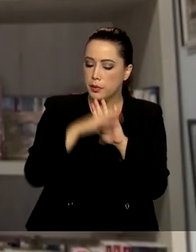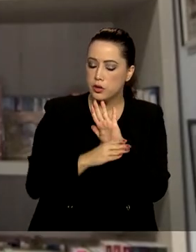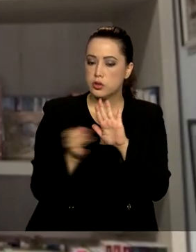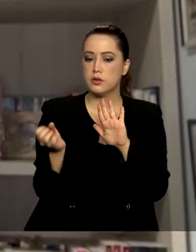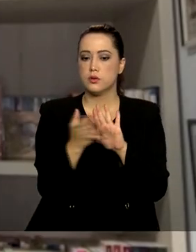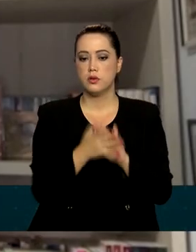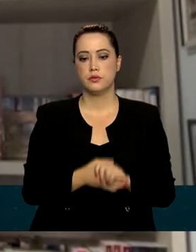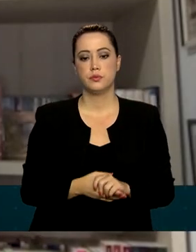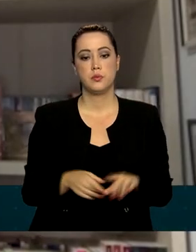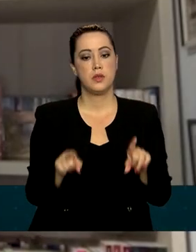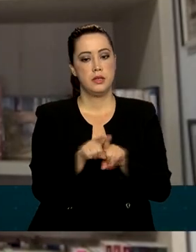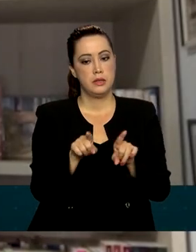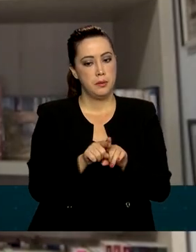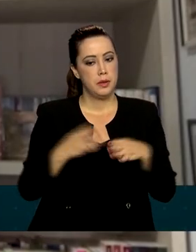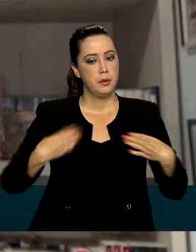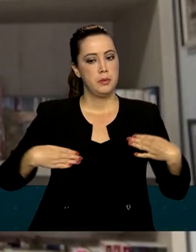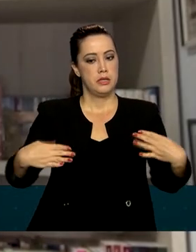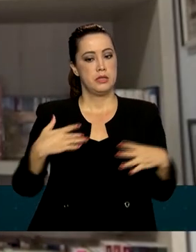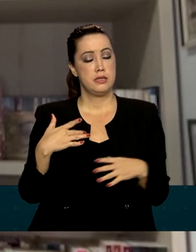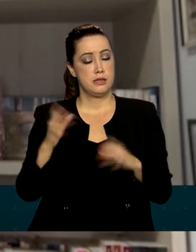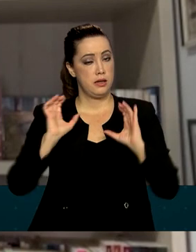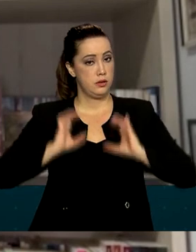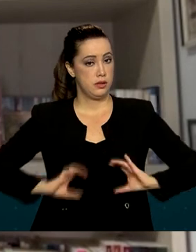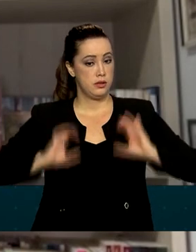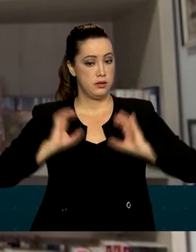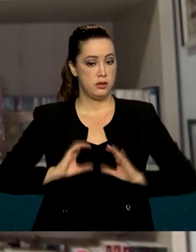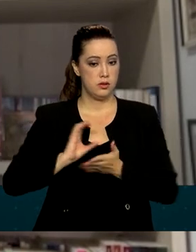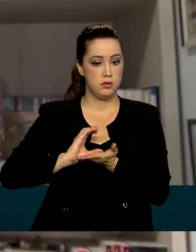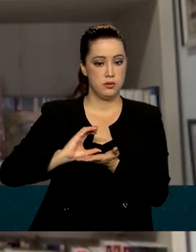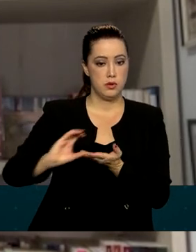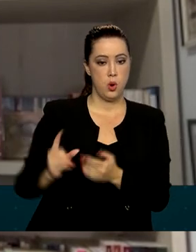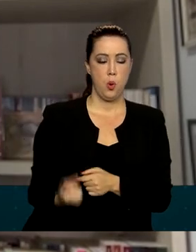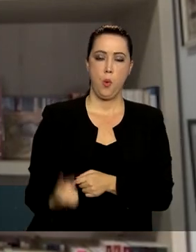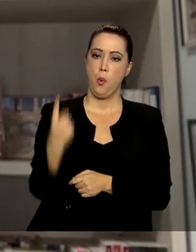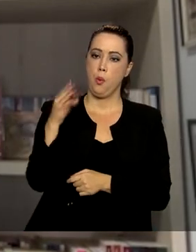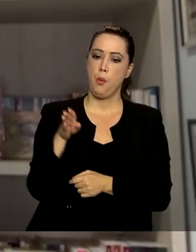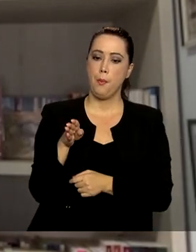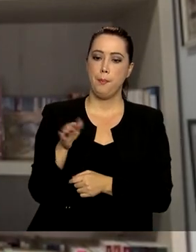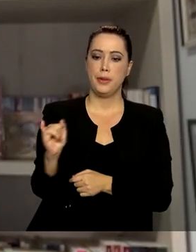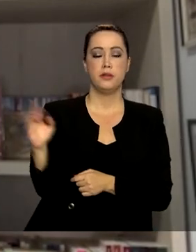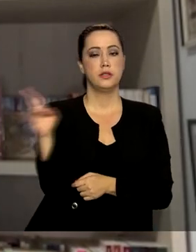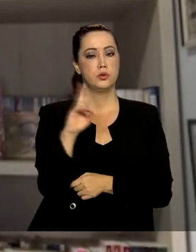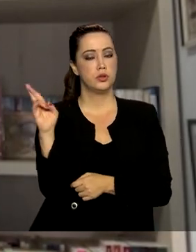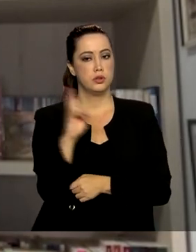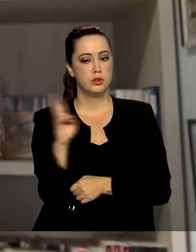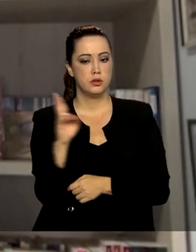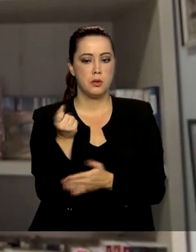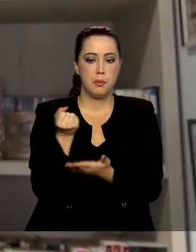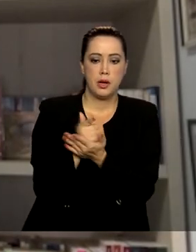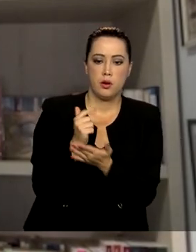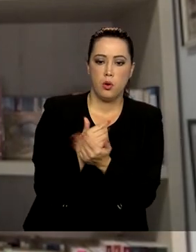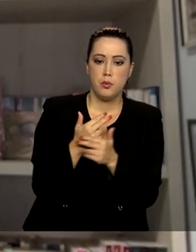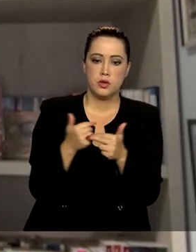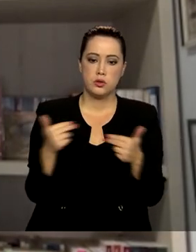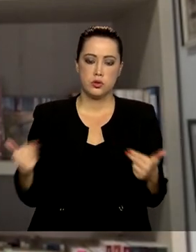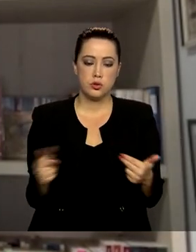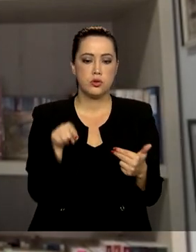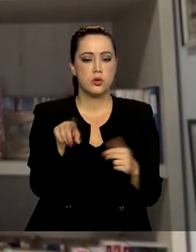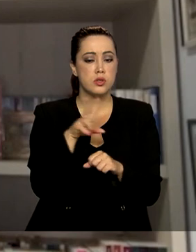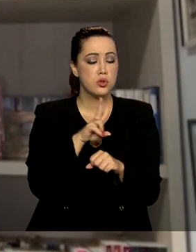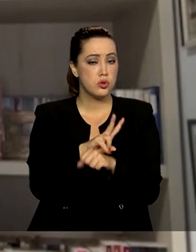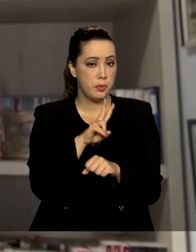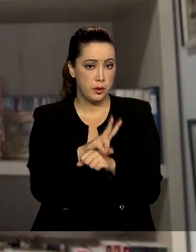também no Ministério da Cidadania, que vai destinar mais de um bilhão de reais para a compra de equipamentos de